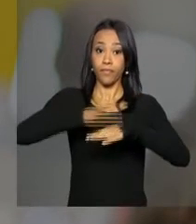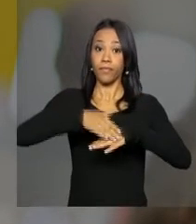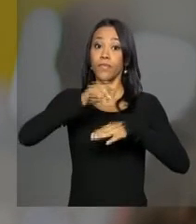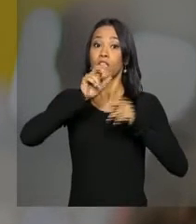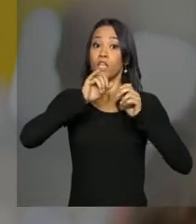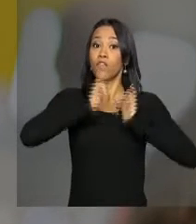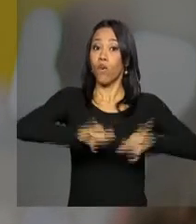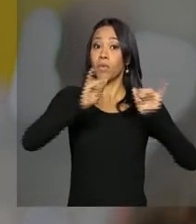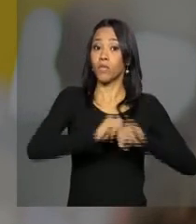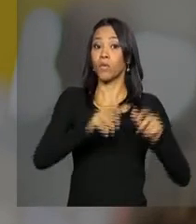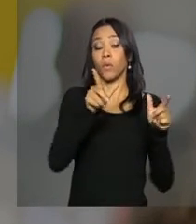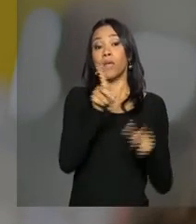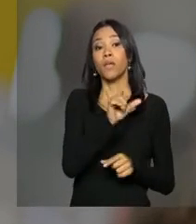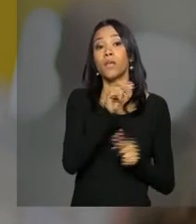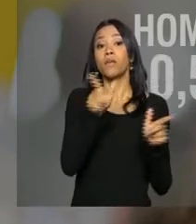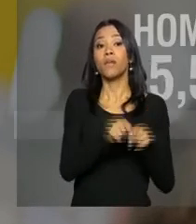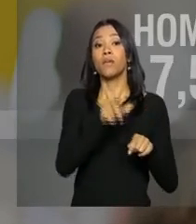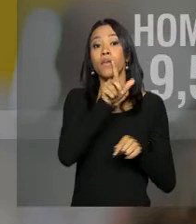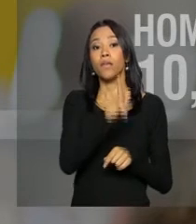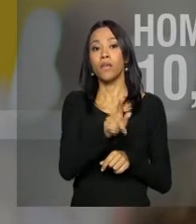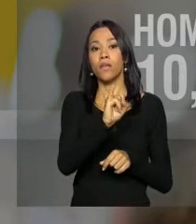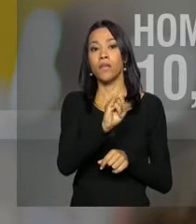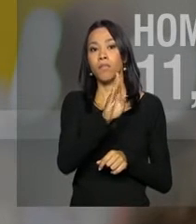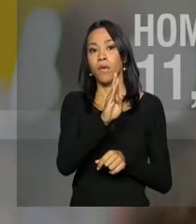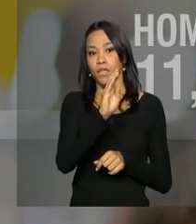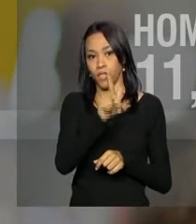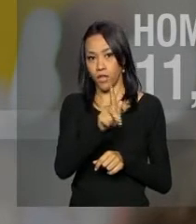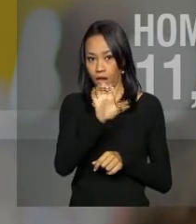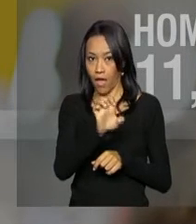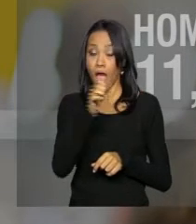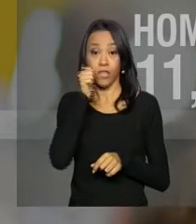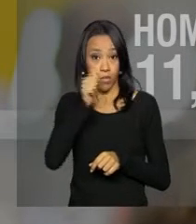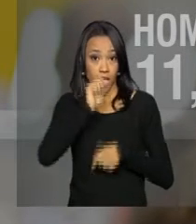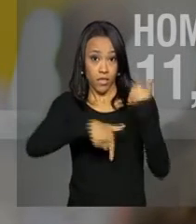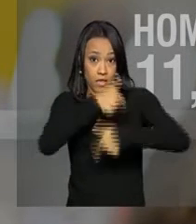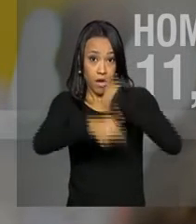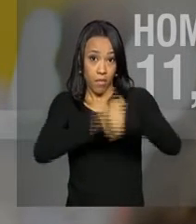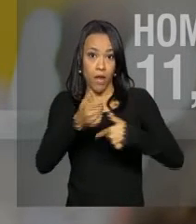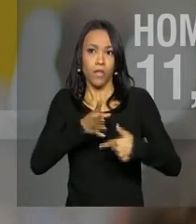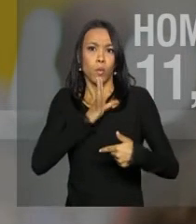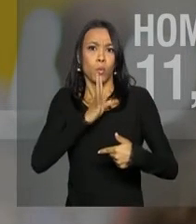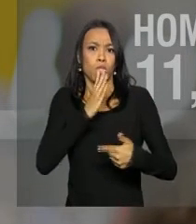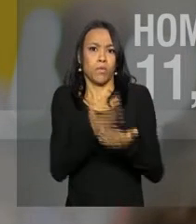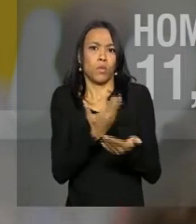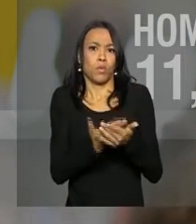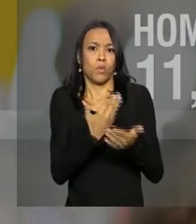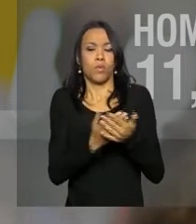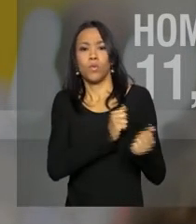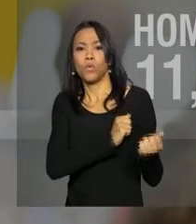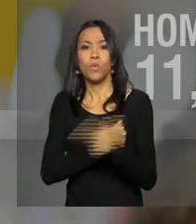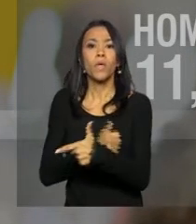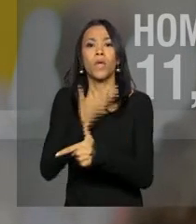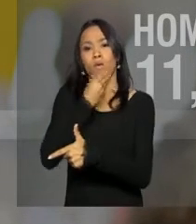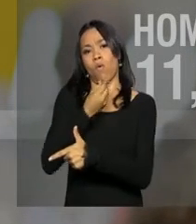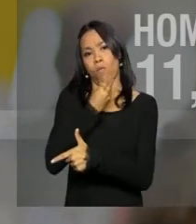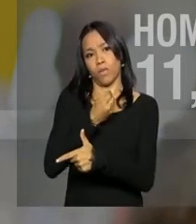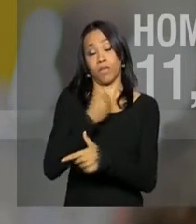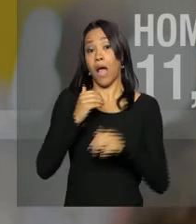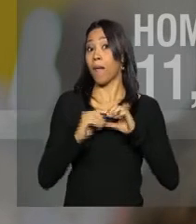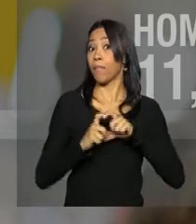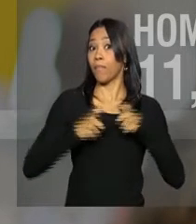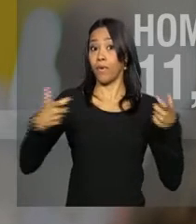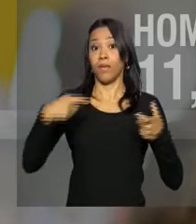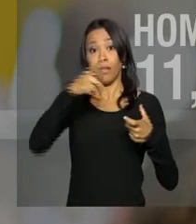IBGE, as mulheres que trabalham são mais escolarizadas do que os homens. Quase 20% delas têm o ensino